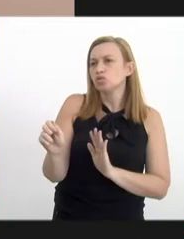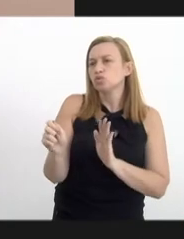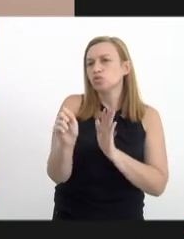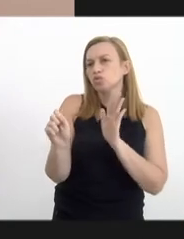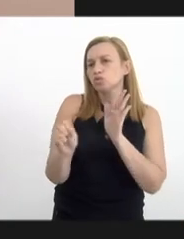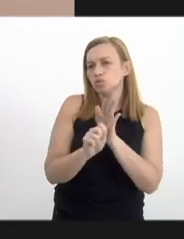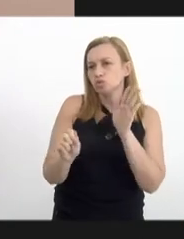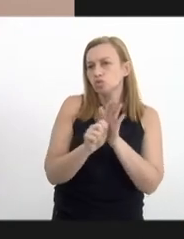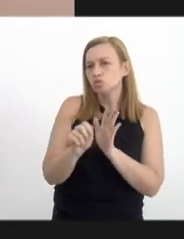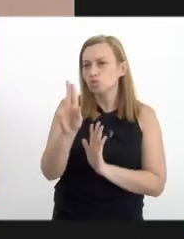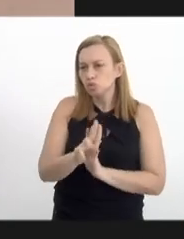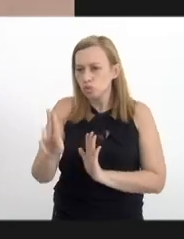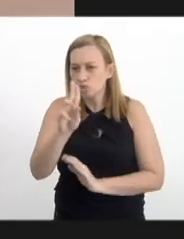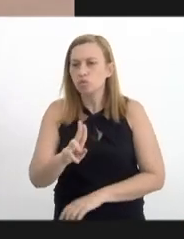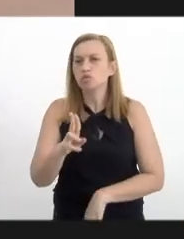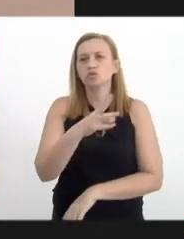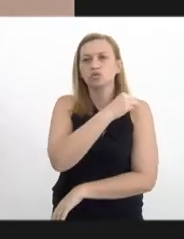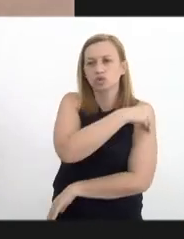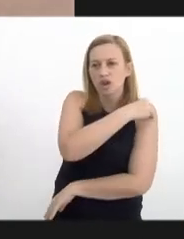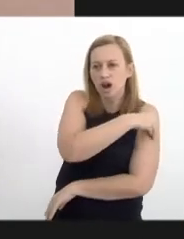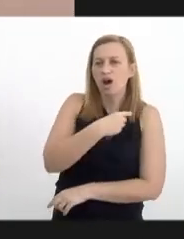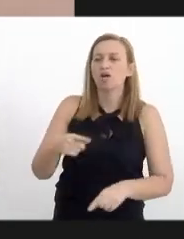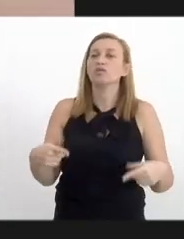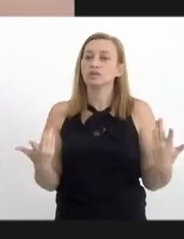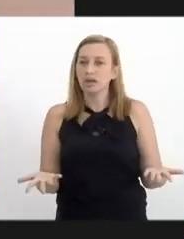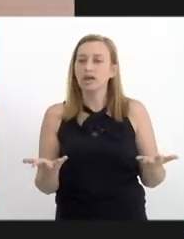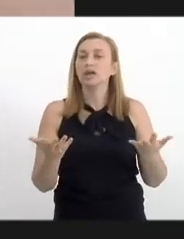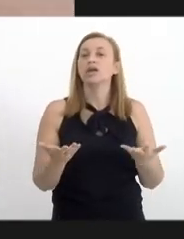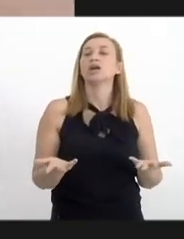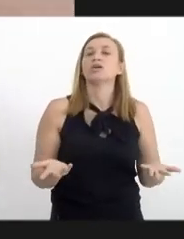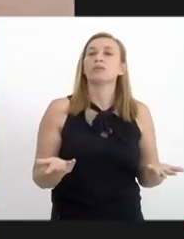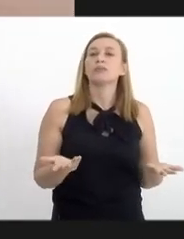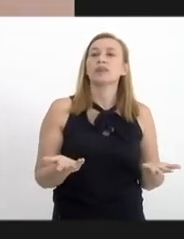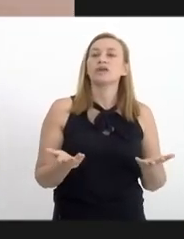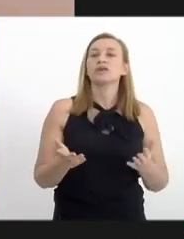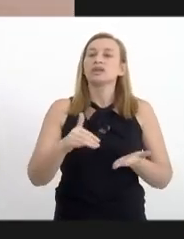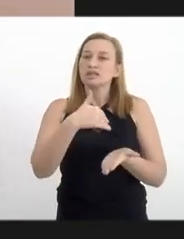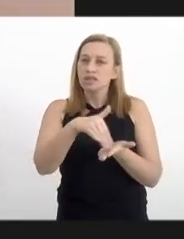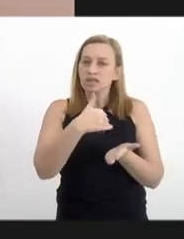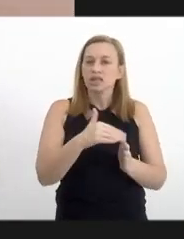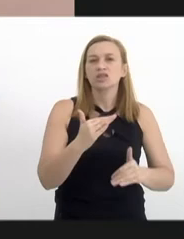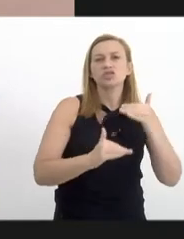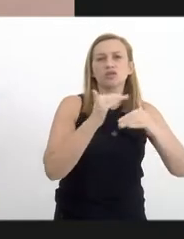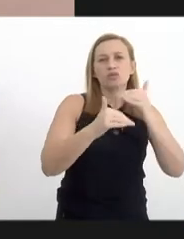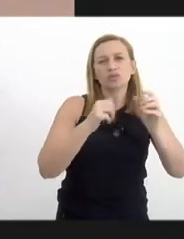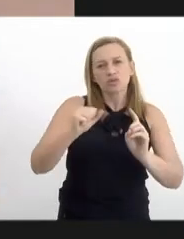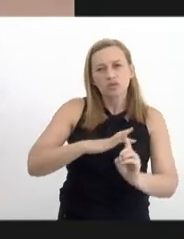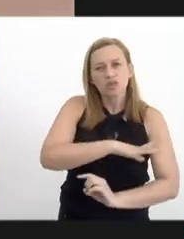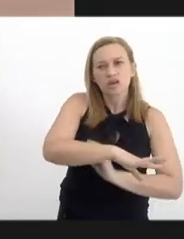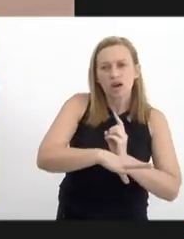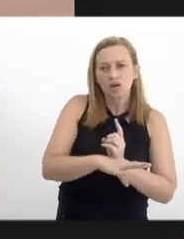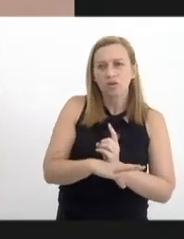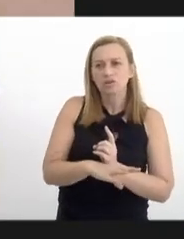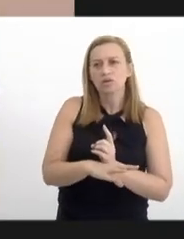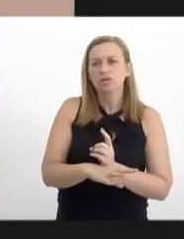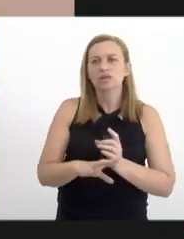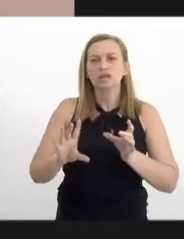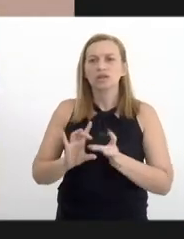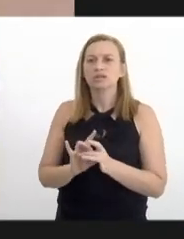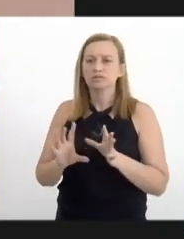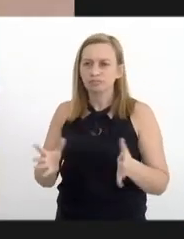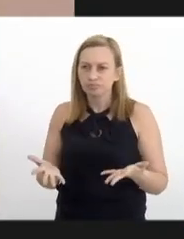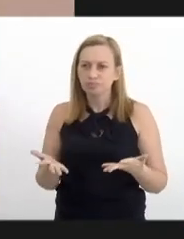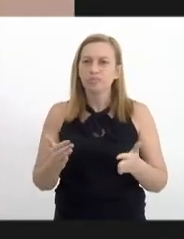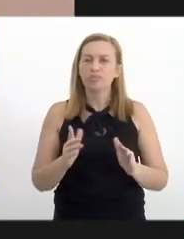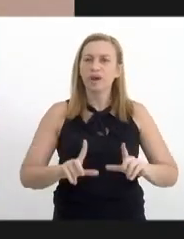psicoativas, tanto álcool quanto a droga e a CEPREDEC, através da Secretaria de Desenvolvimento Social, ela está disponível